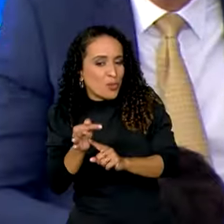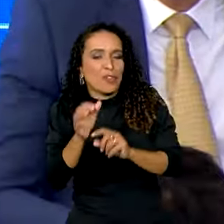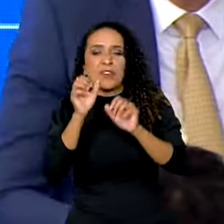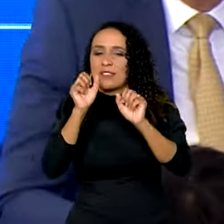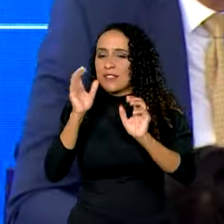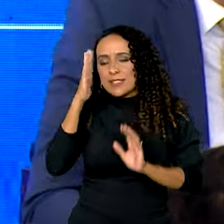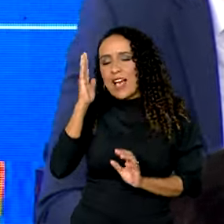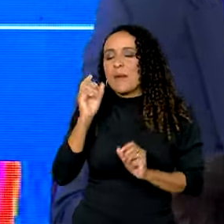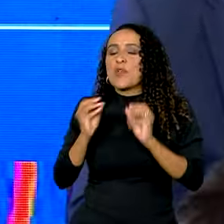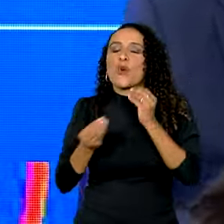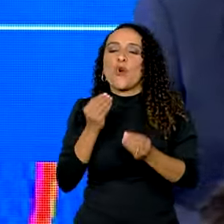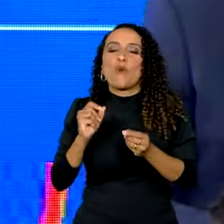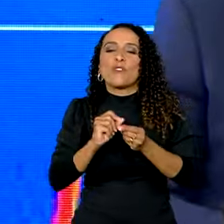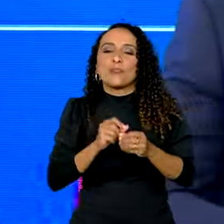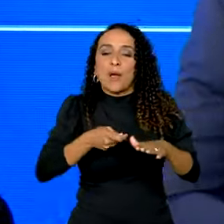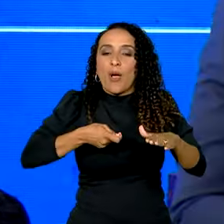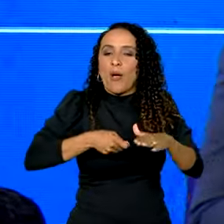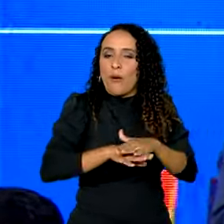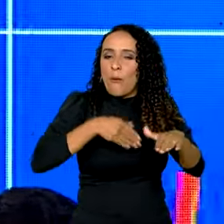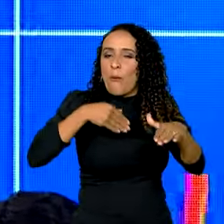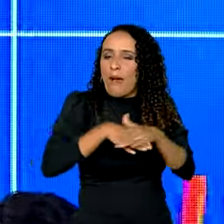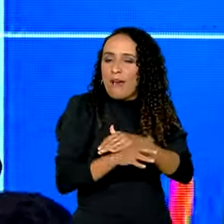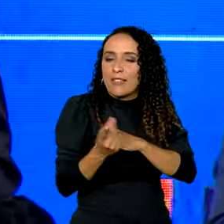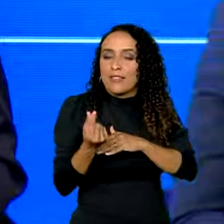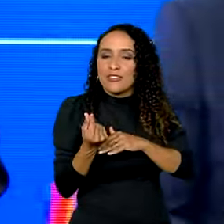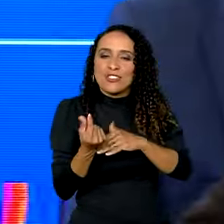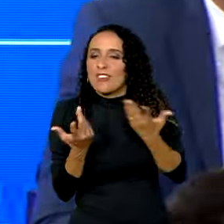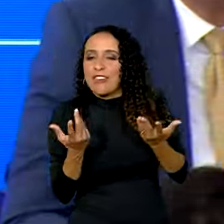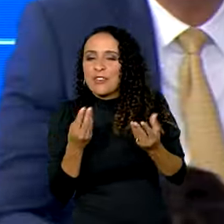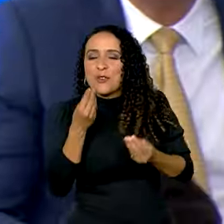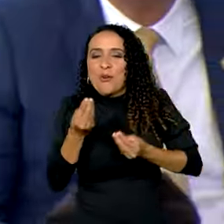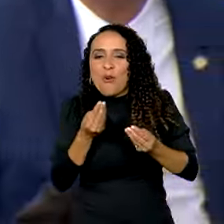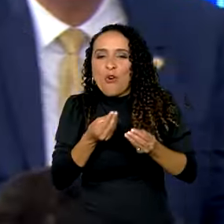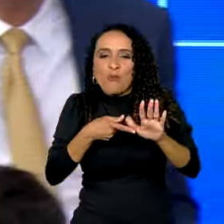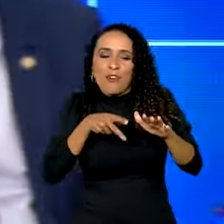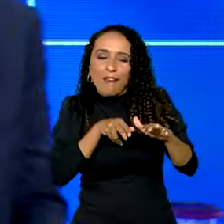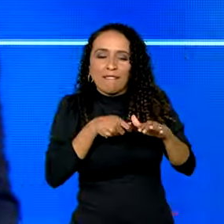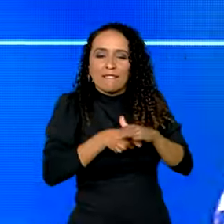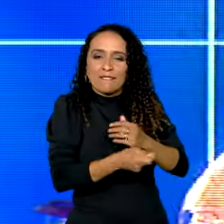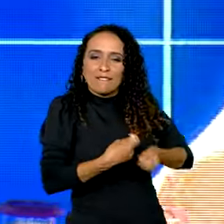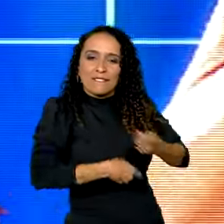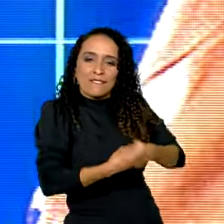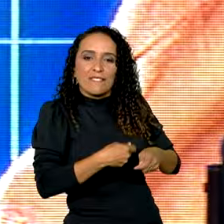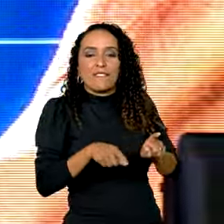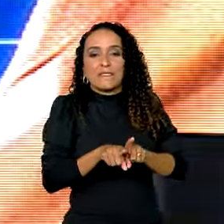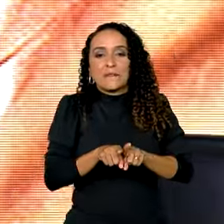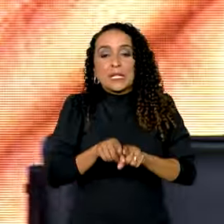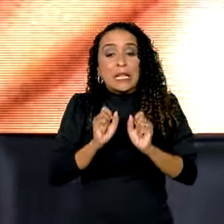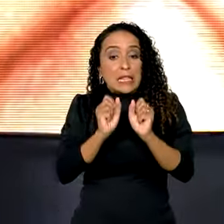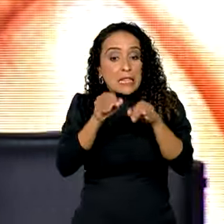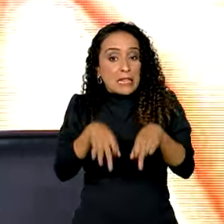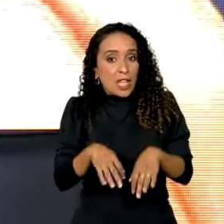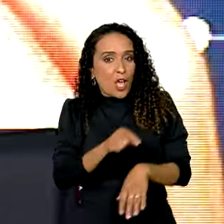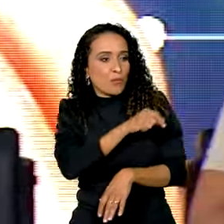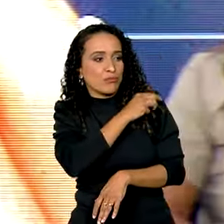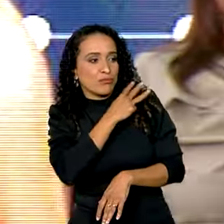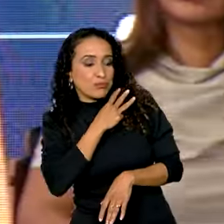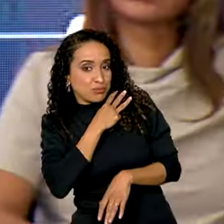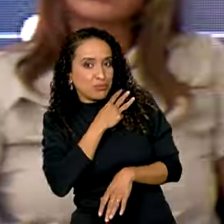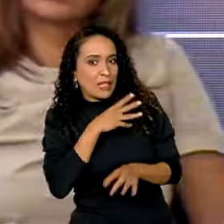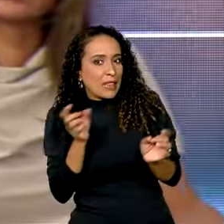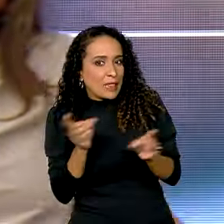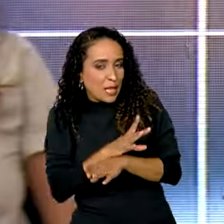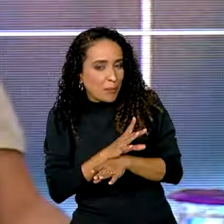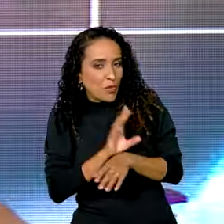sabendo como é que vai guardar o seu dinheirinho, como é que vai aplicar. E quando terminar os três anos de ensino